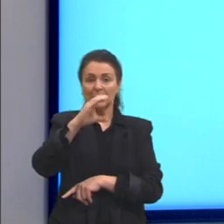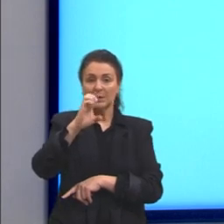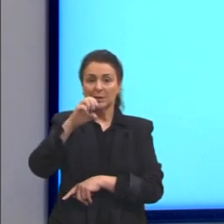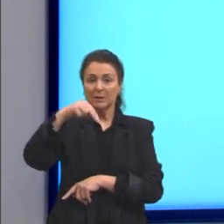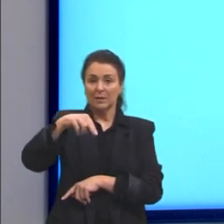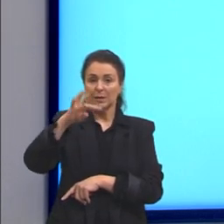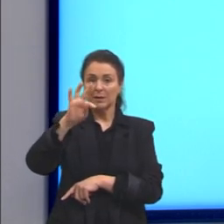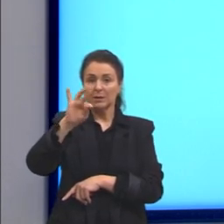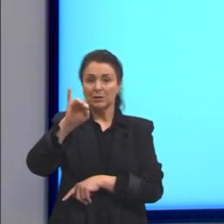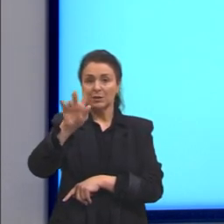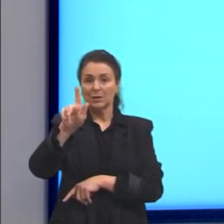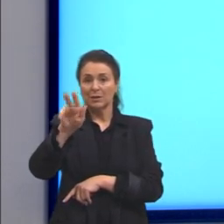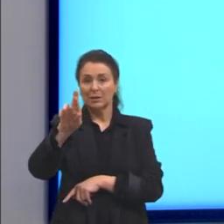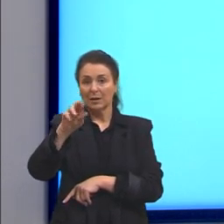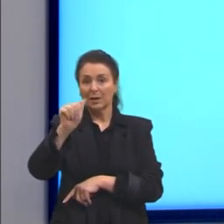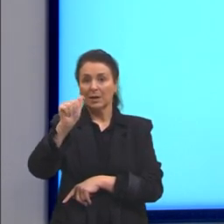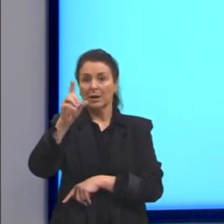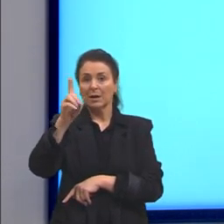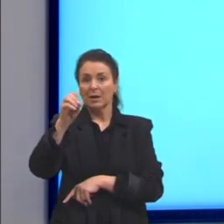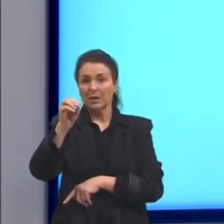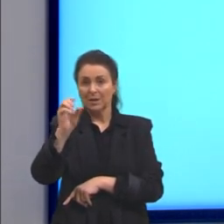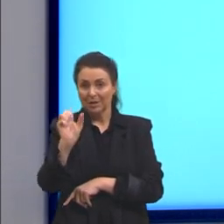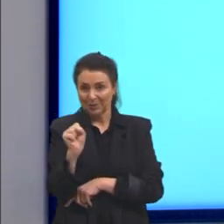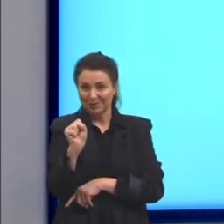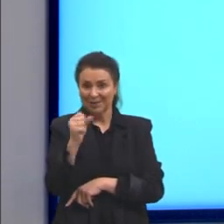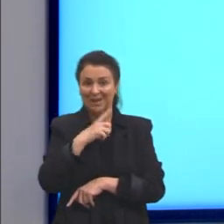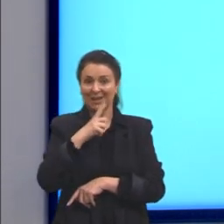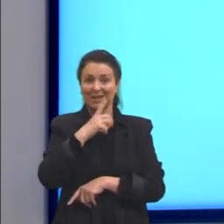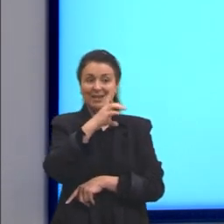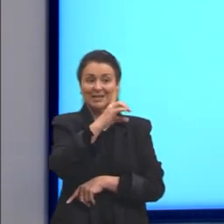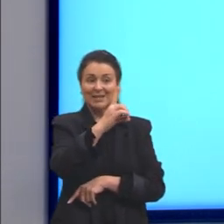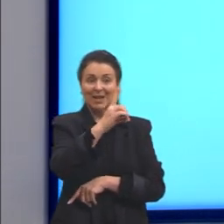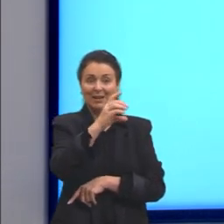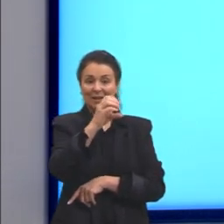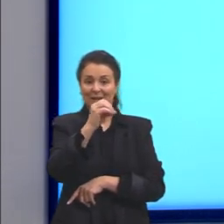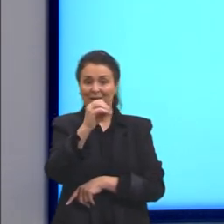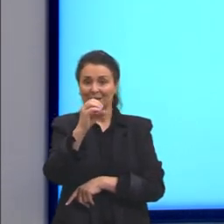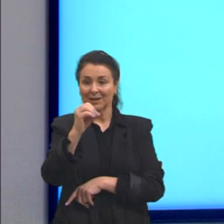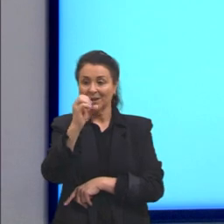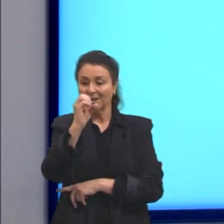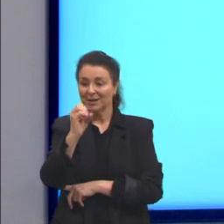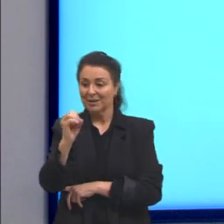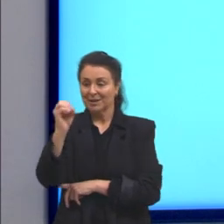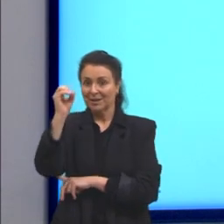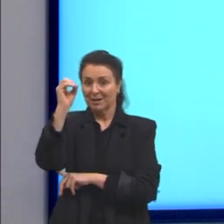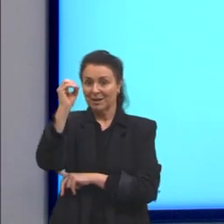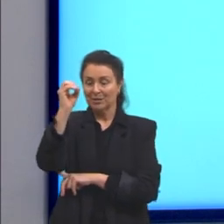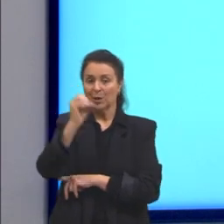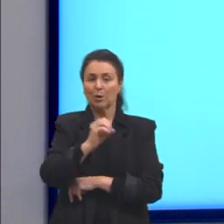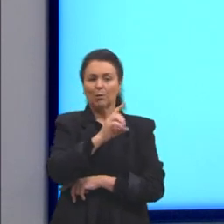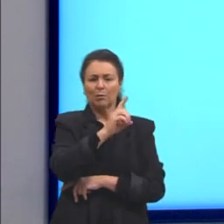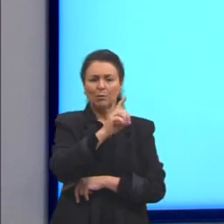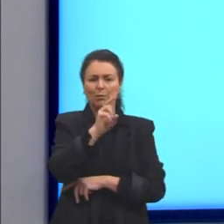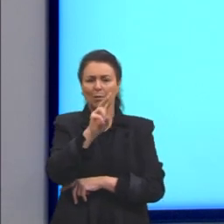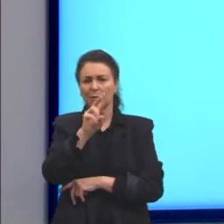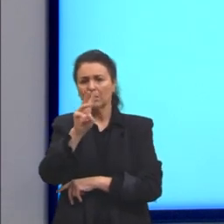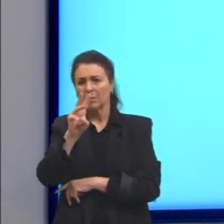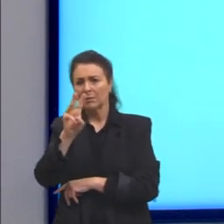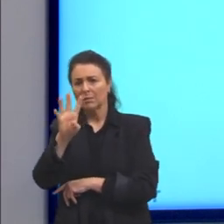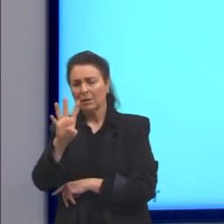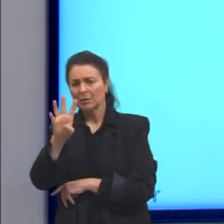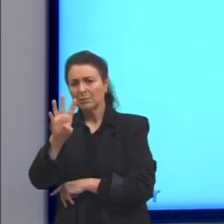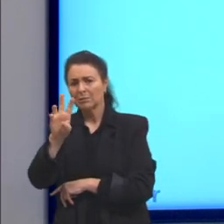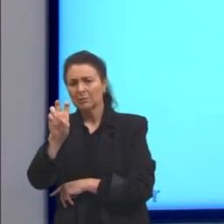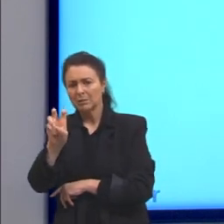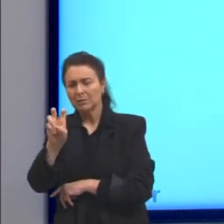gente tem exatamente 100 graus dentro desse espaço aqui. Então, tem 1, 2, 3, 4, 5, 6,